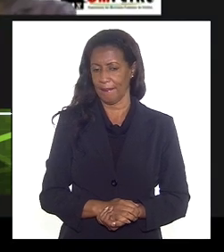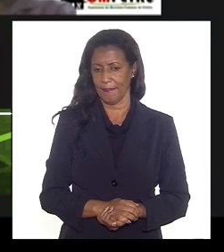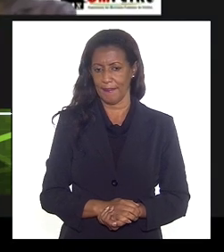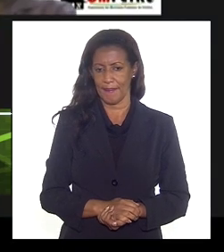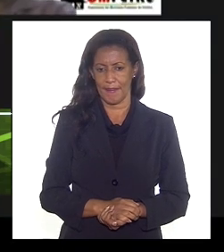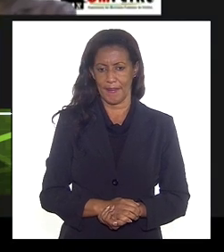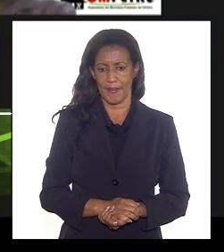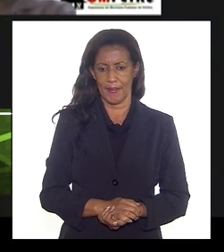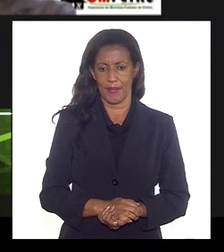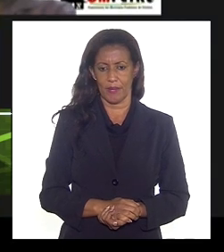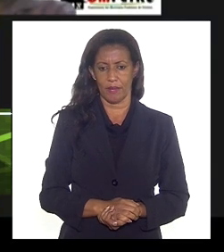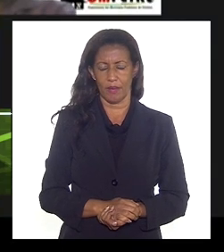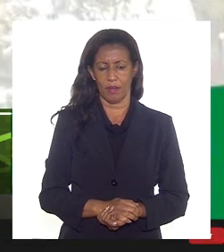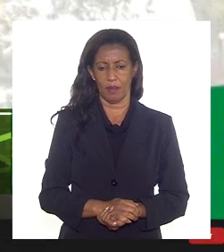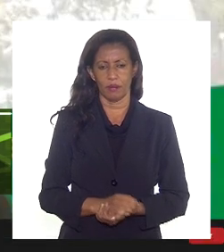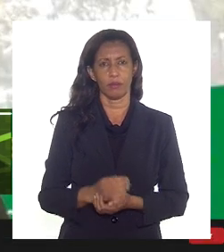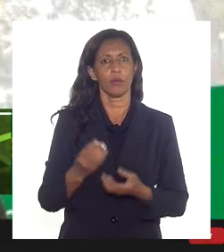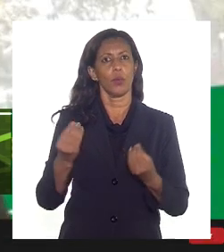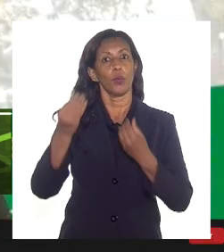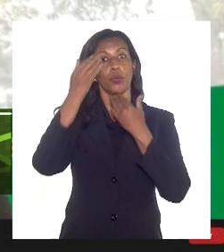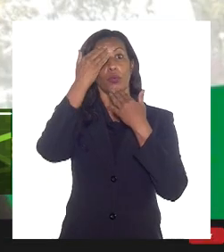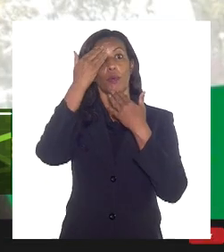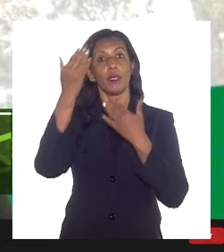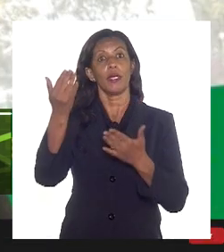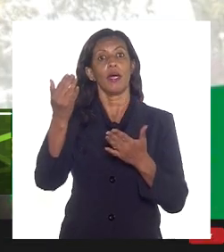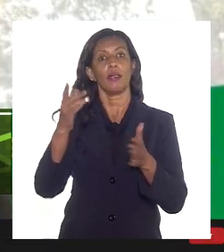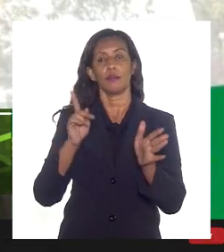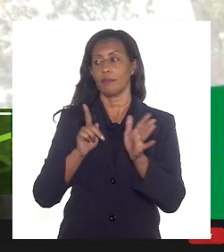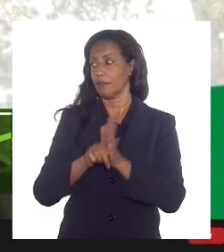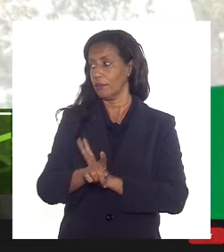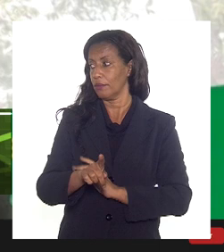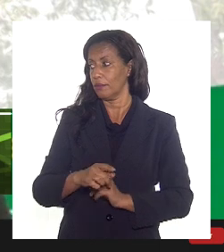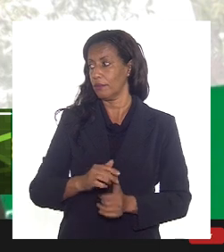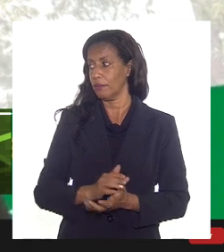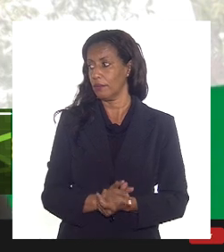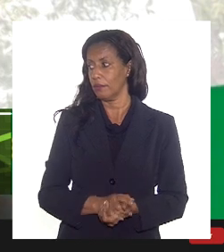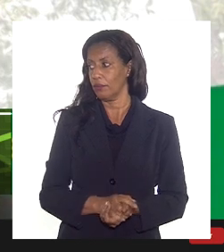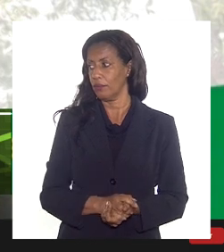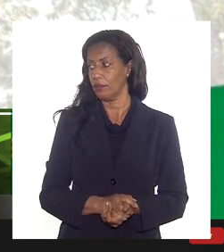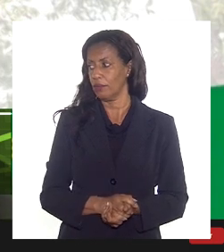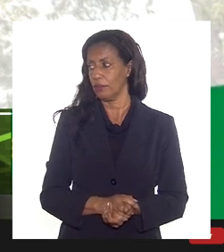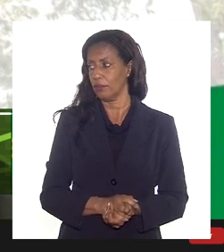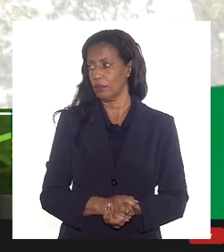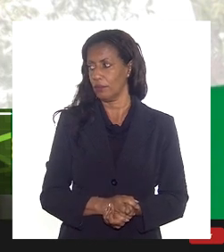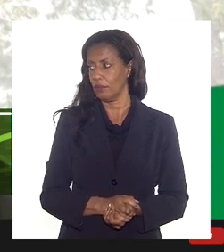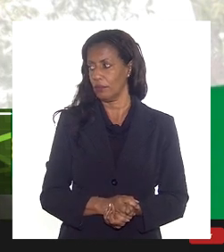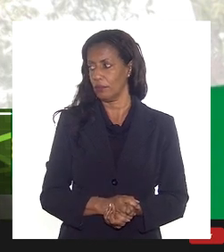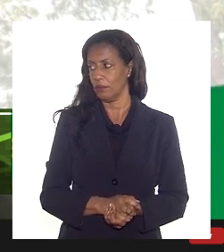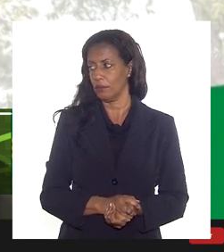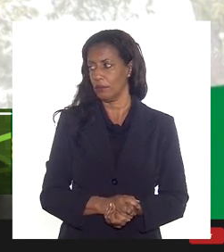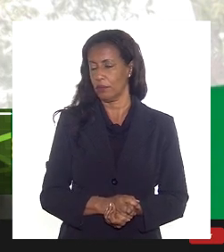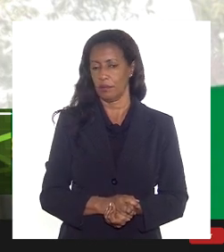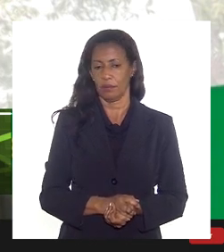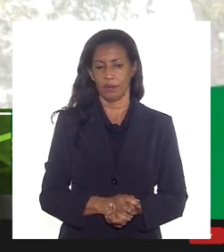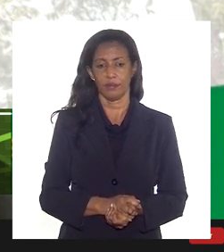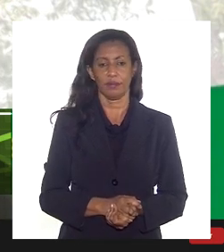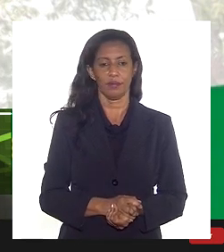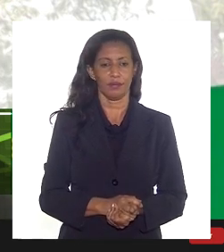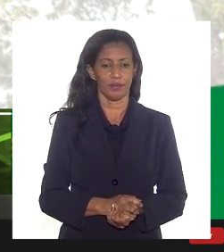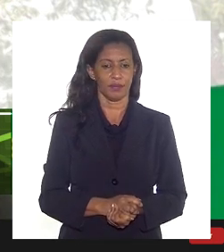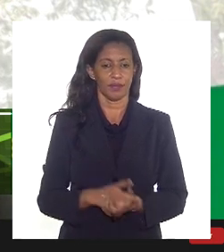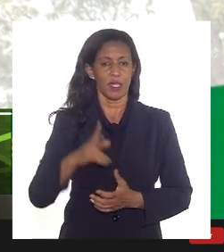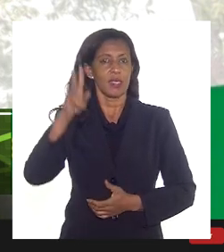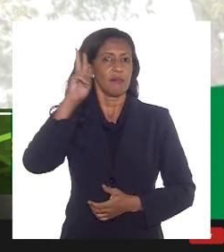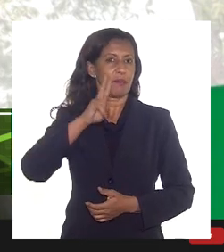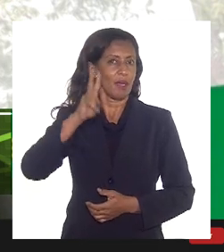Muito bem, obrigado pelas perguntas, procurador Paulo Henrique. Em relação à primeira, a gente sempre tem que lembrar